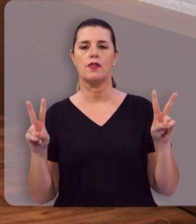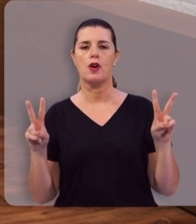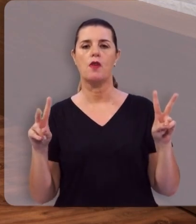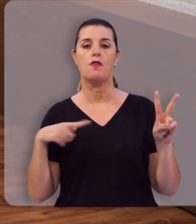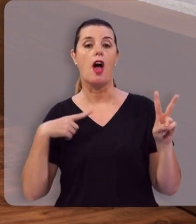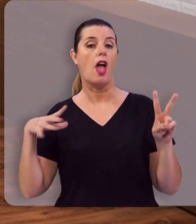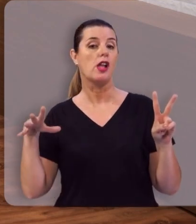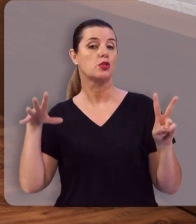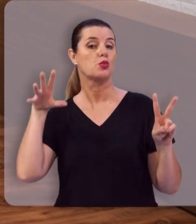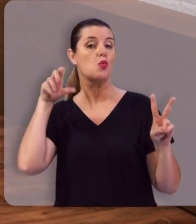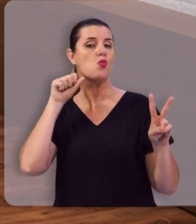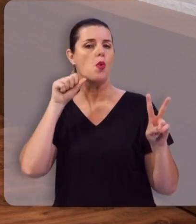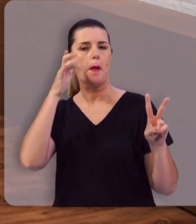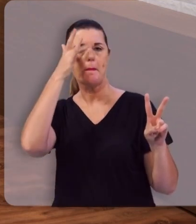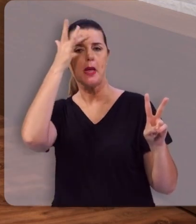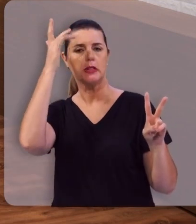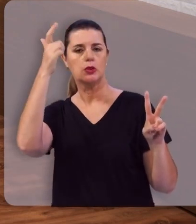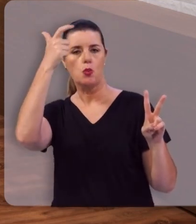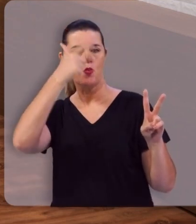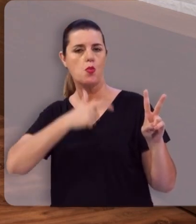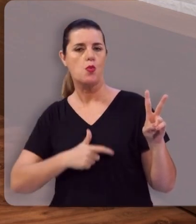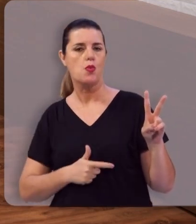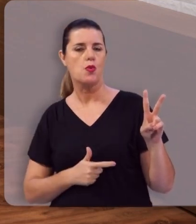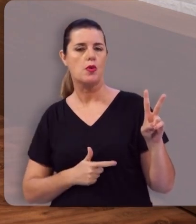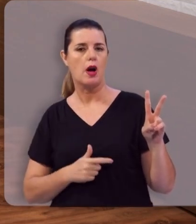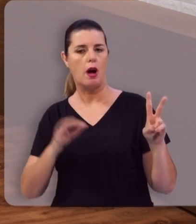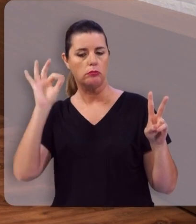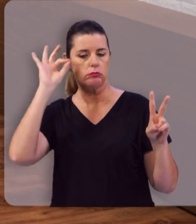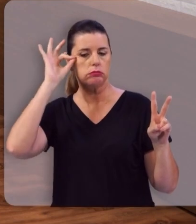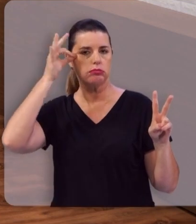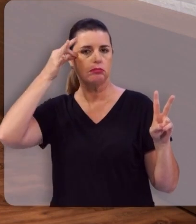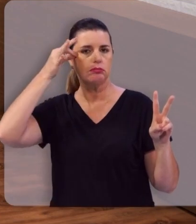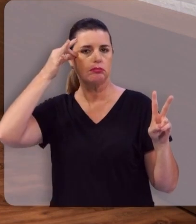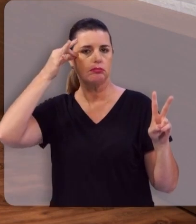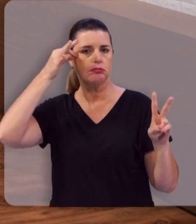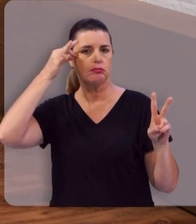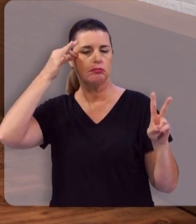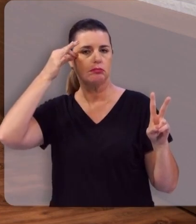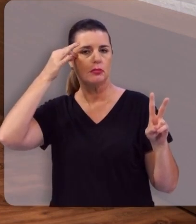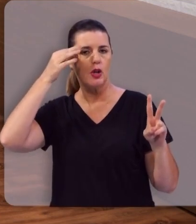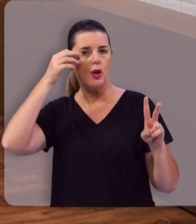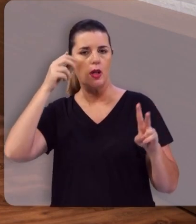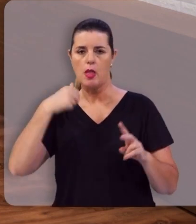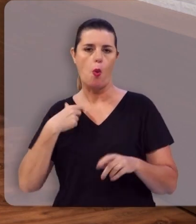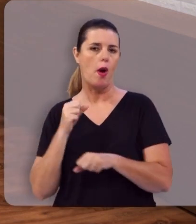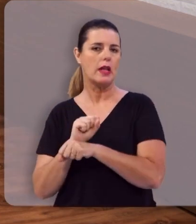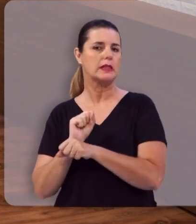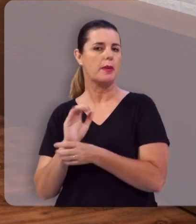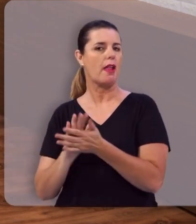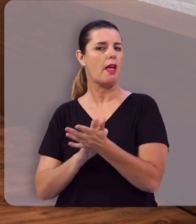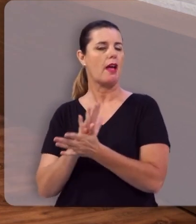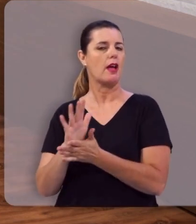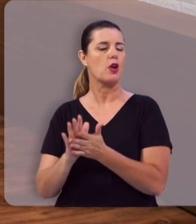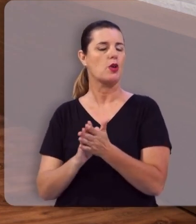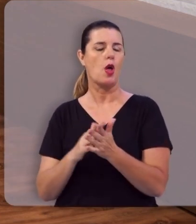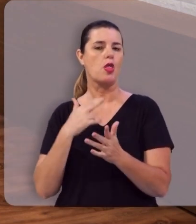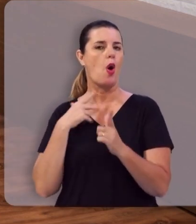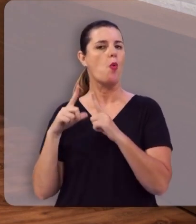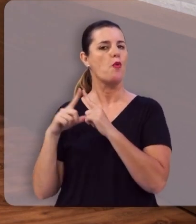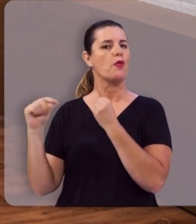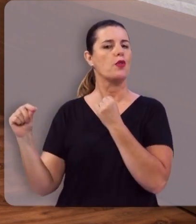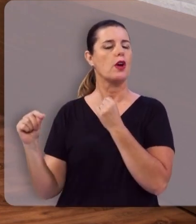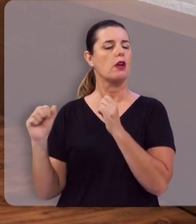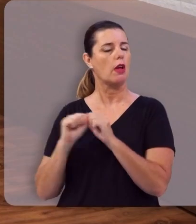audível, pessoal, repentina, inesperada, inescapável